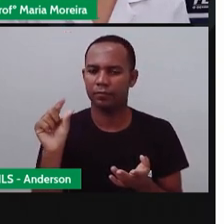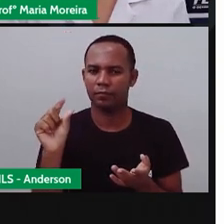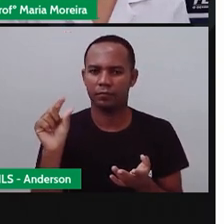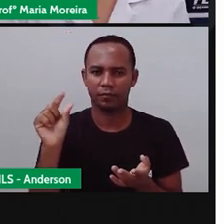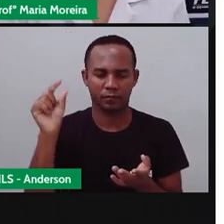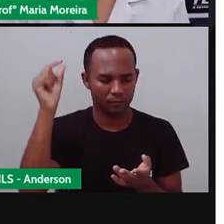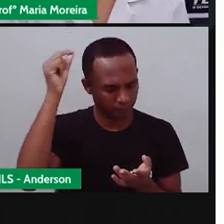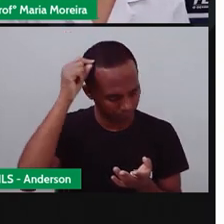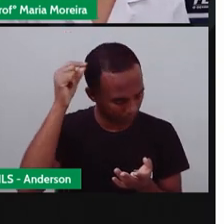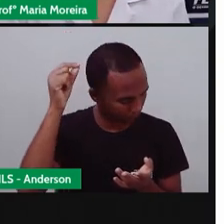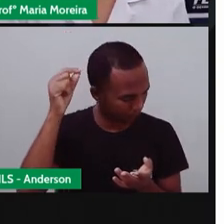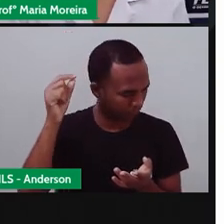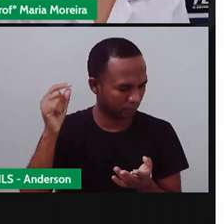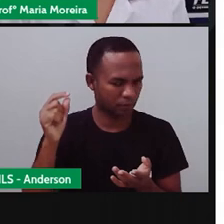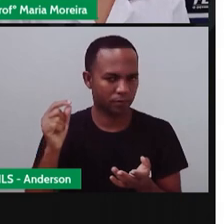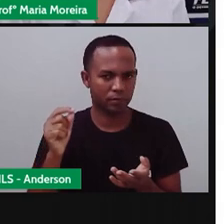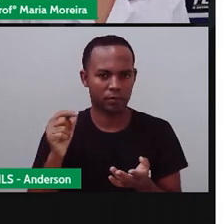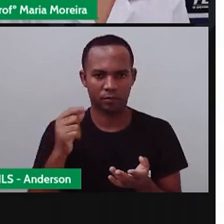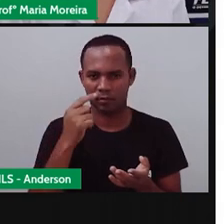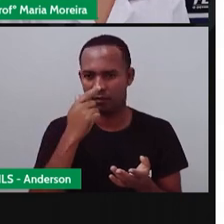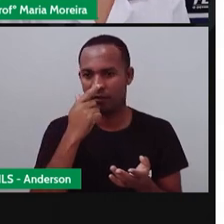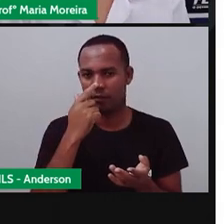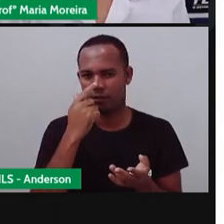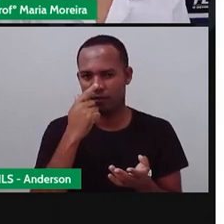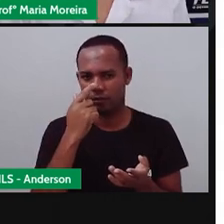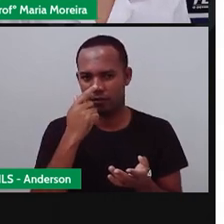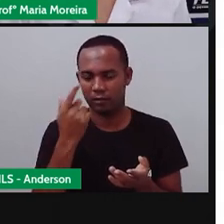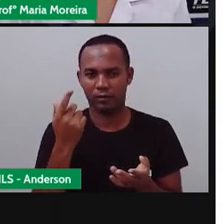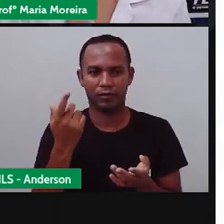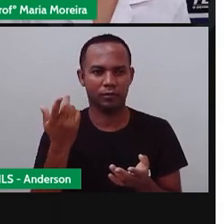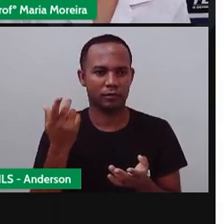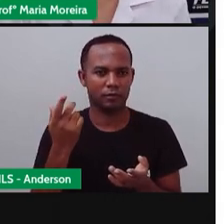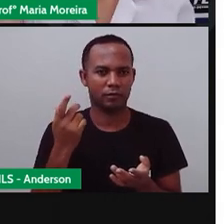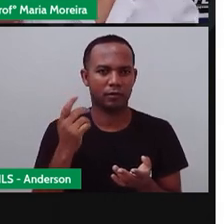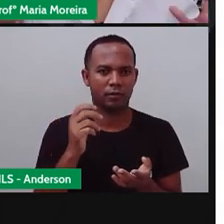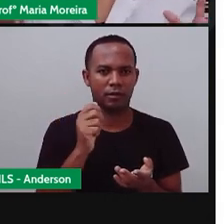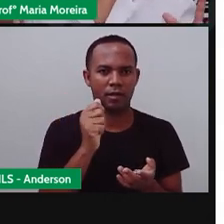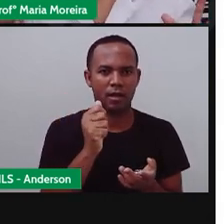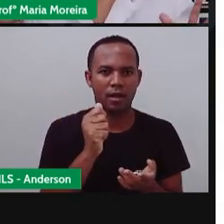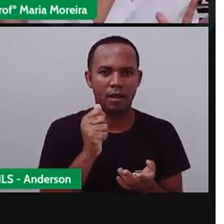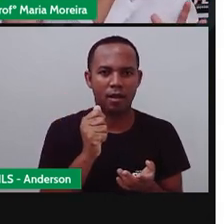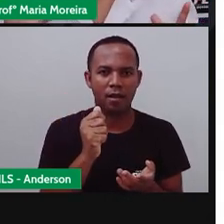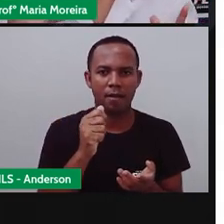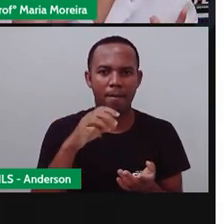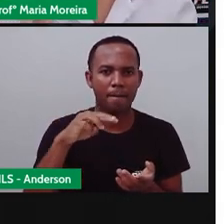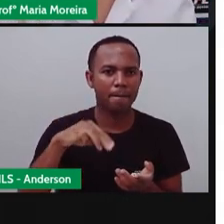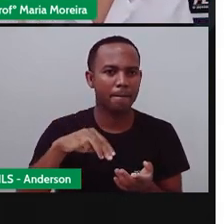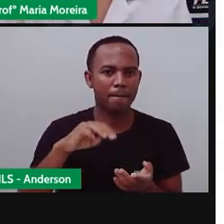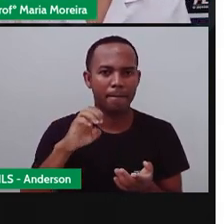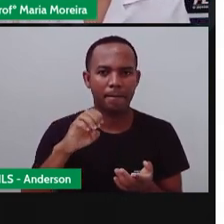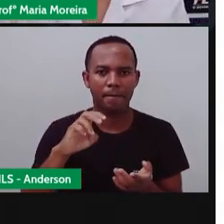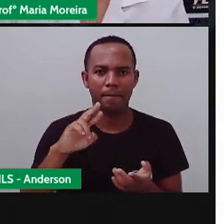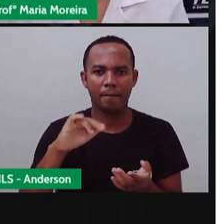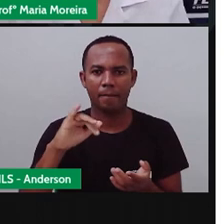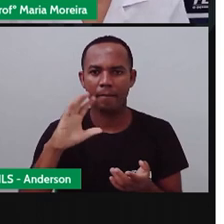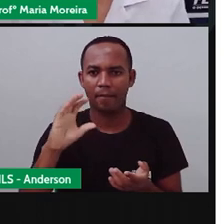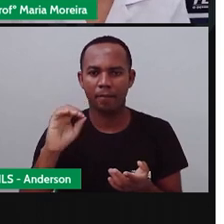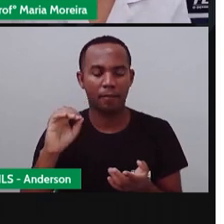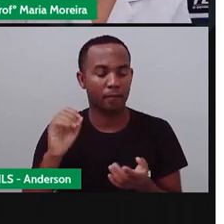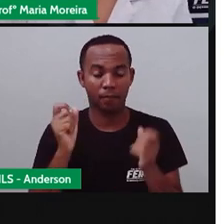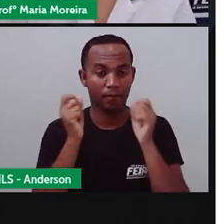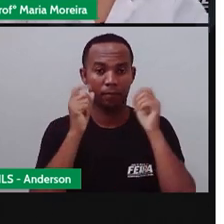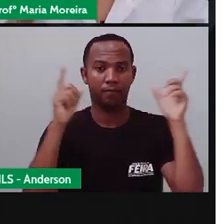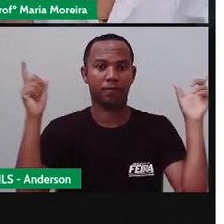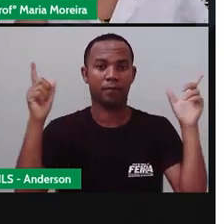lhe acerta em cheio o nariz. Américo desperta de um pulo. Pisca, pisca,